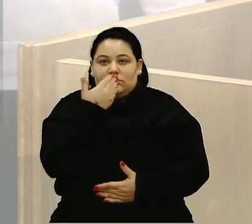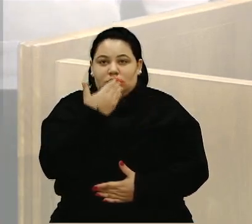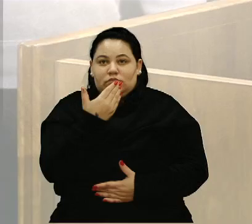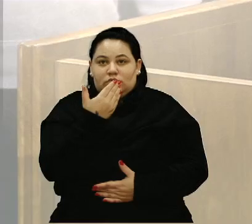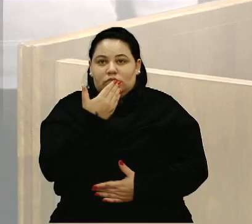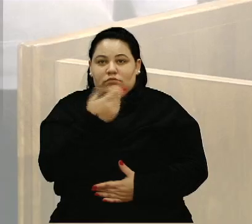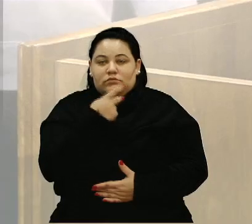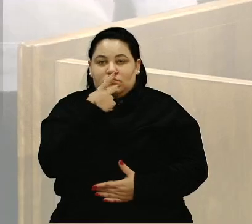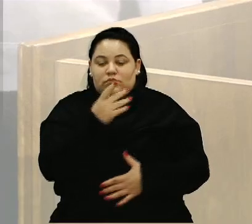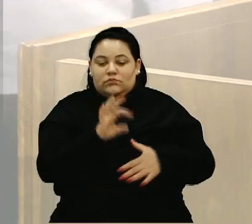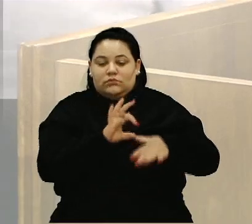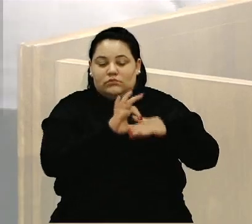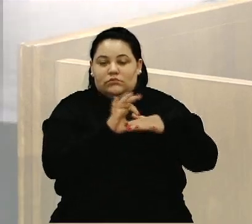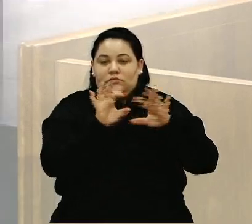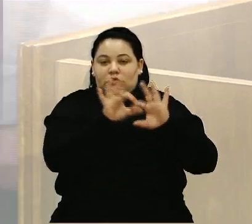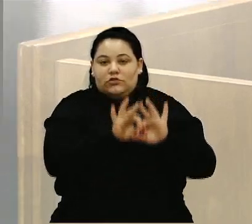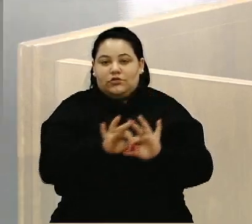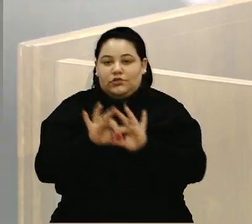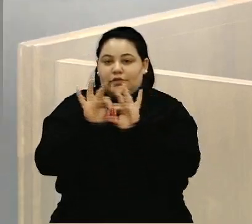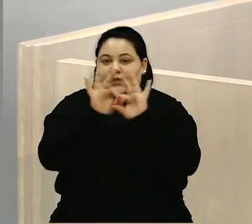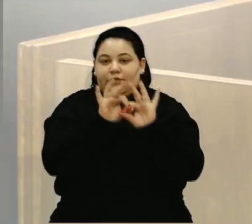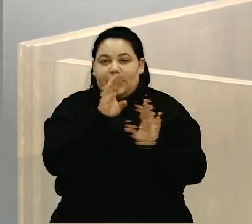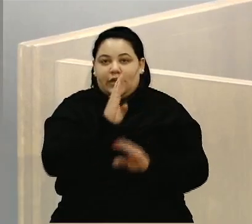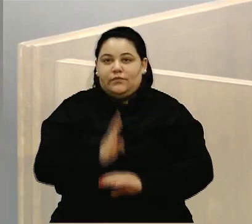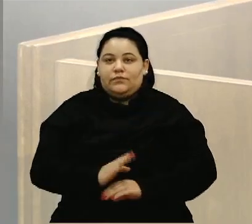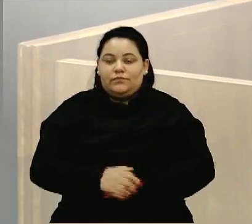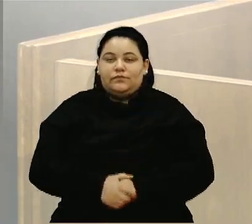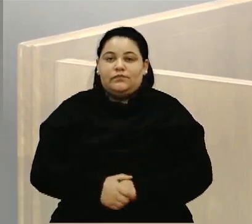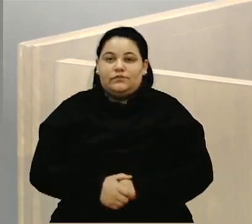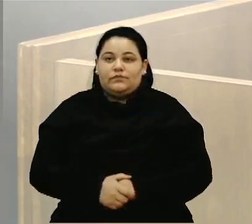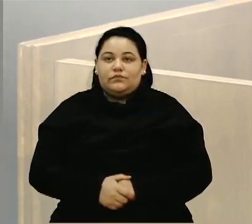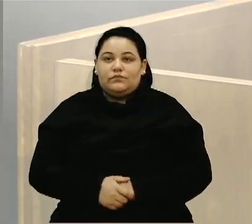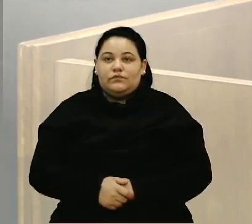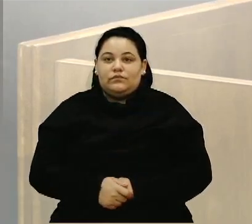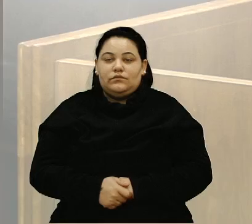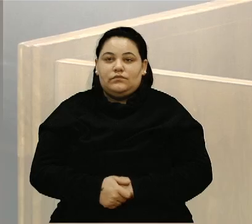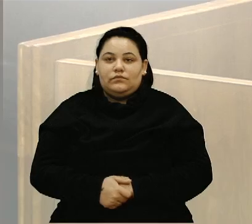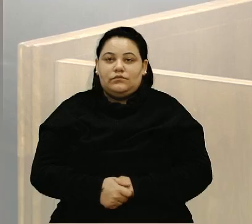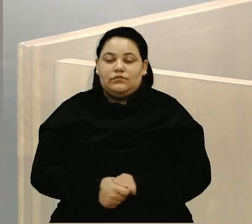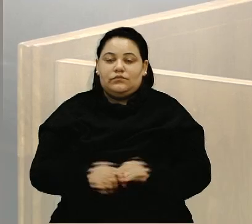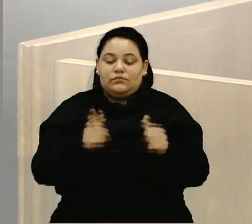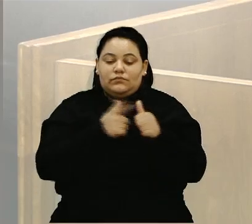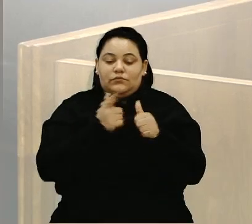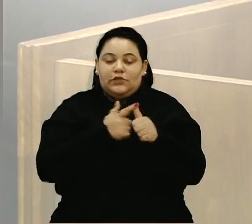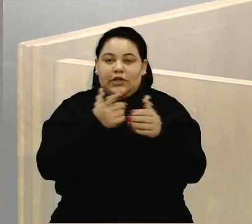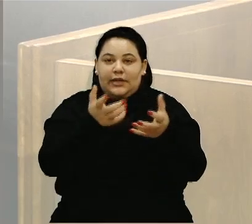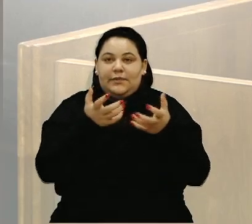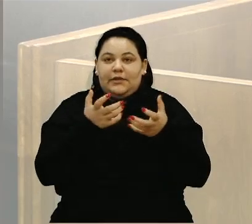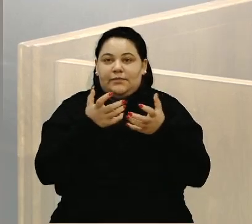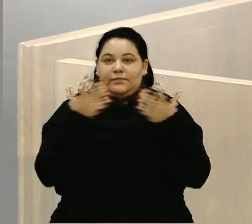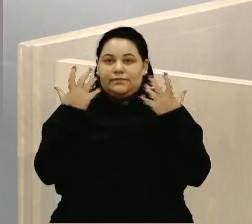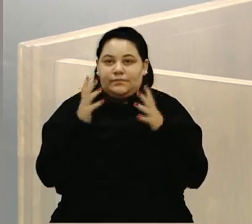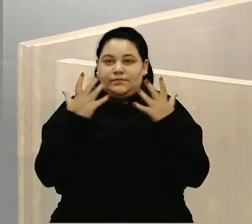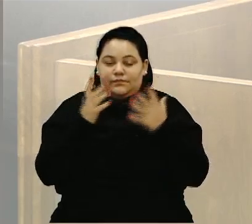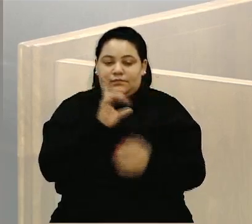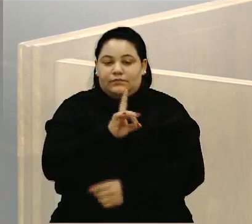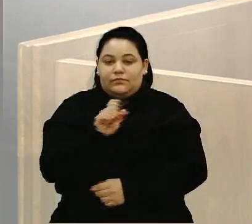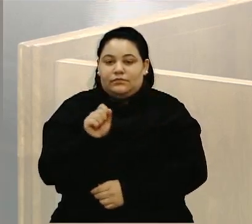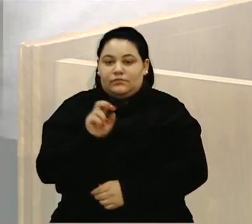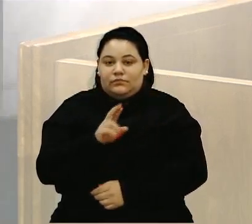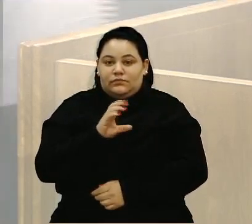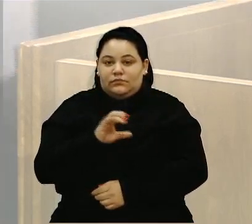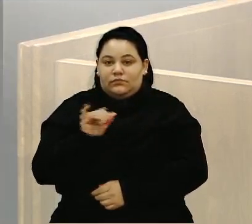Senhor presidente, nobres colegas, primeiro quero parabenizar o Darcy Jesus, que está de aniversário, muita luz, muita proteção,